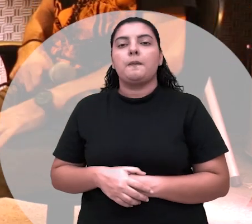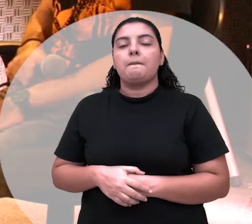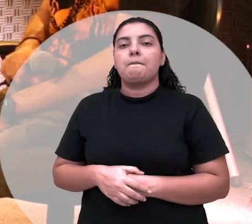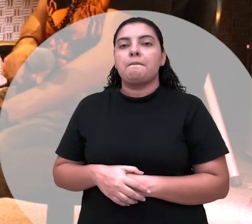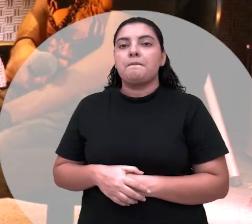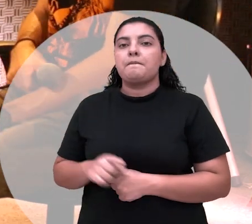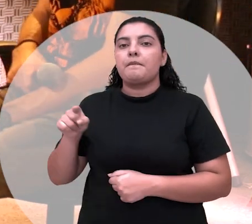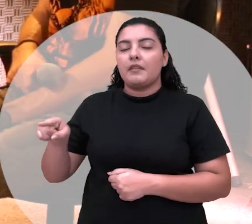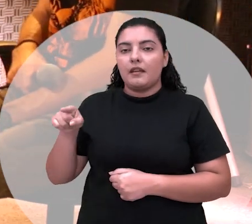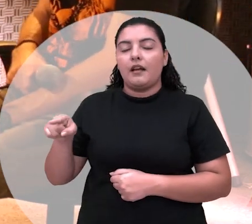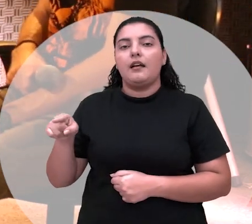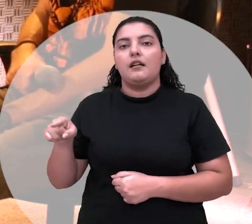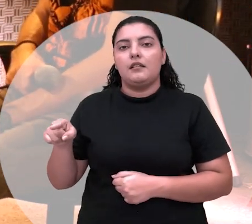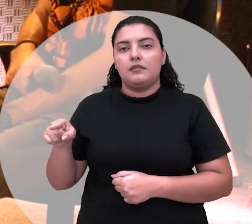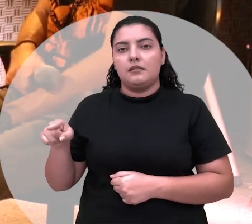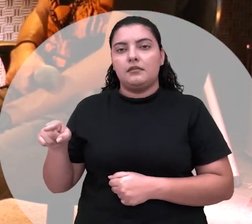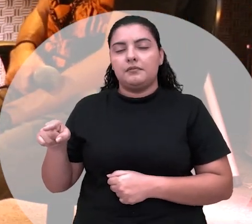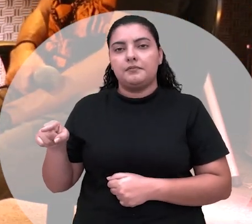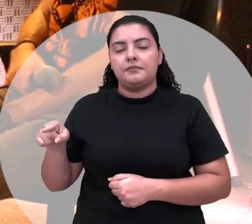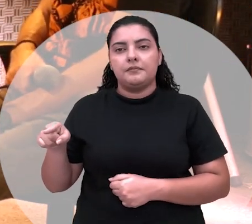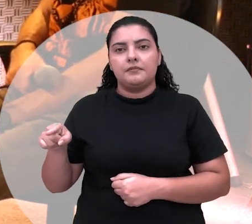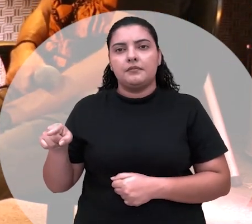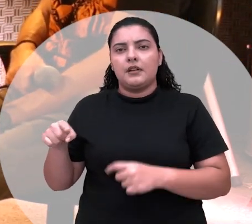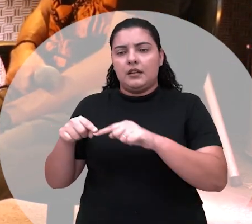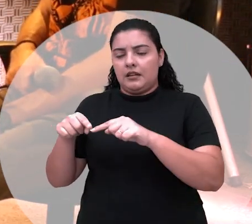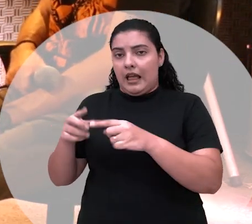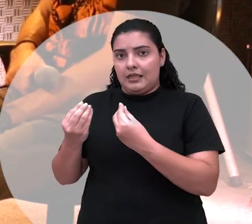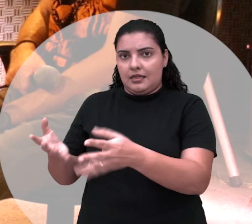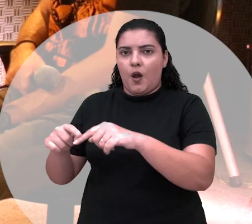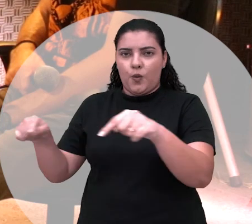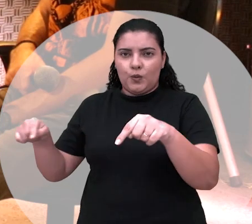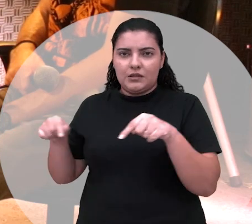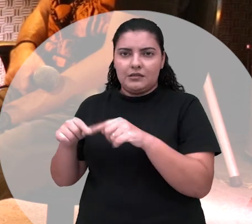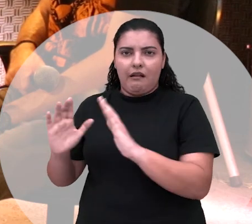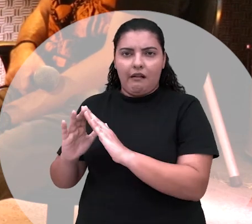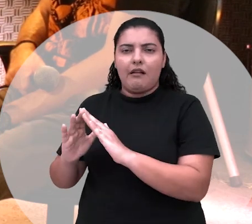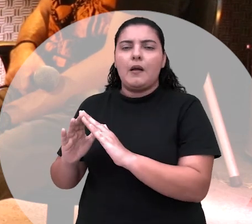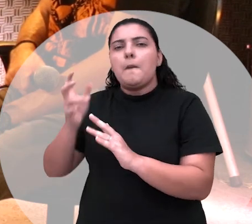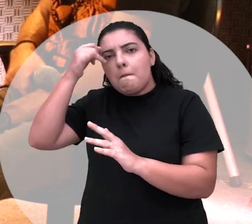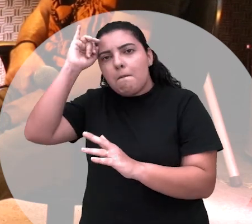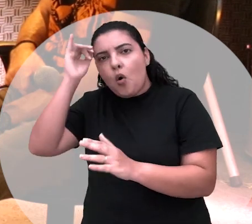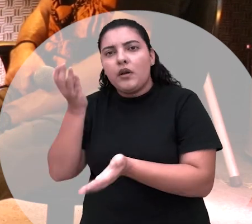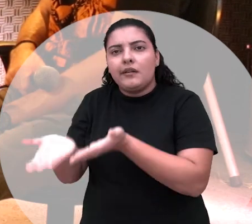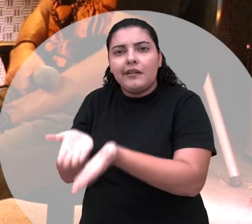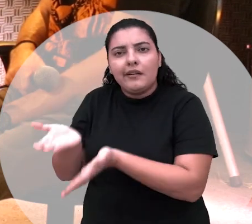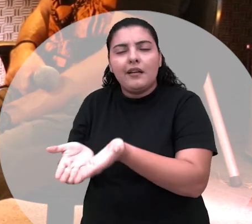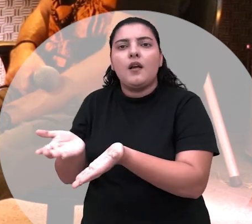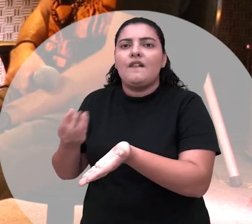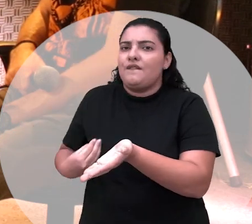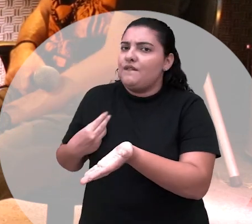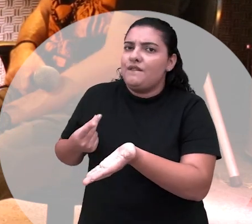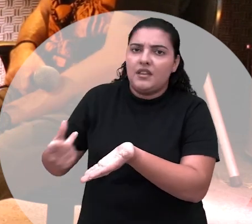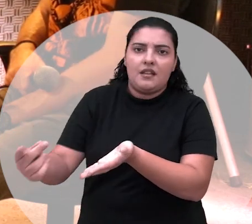ela numa terra deu um pedaço de terra a ela deu criação de boi pra ela criar e ela terminou o resto da vida